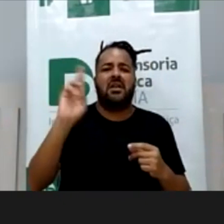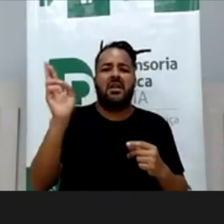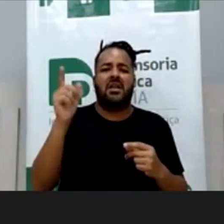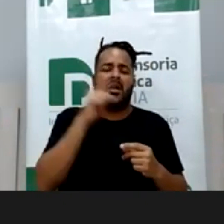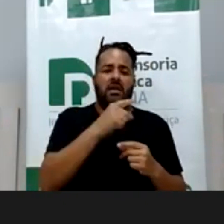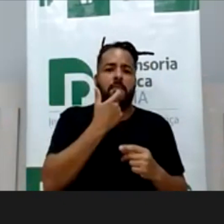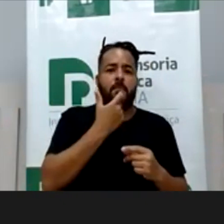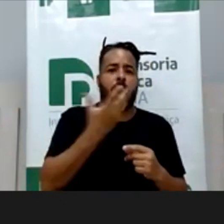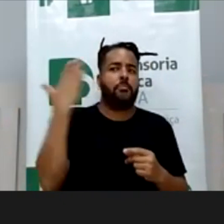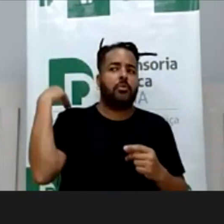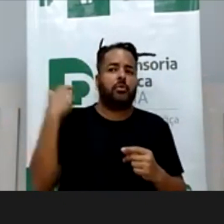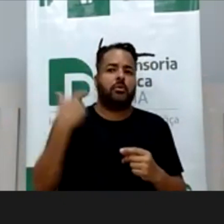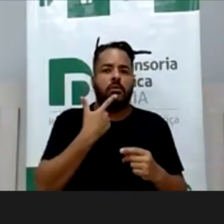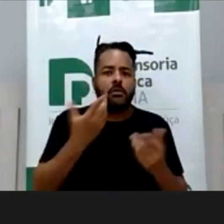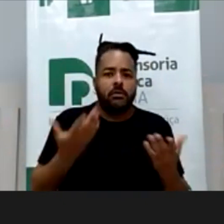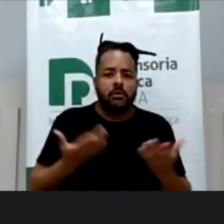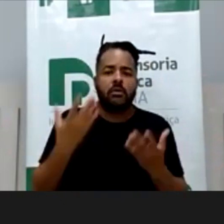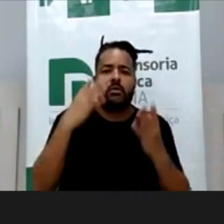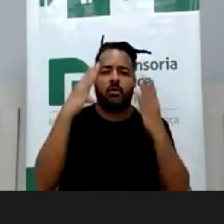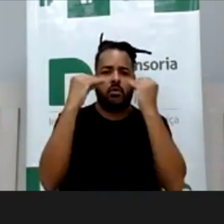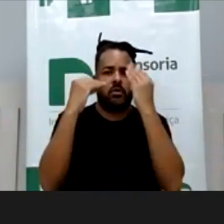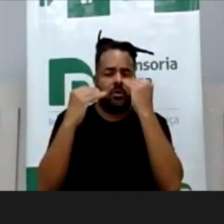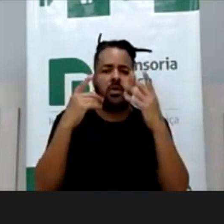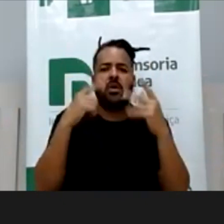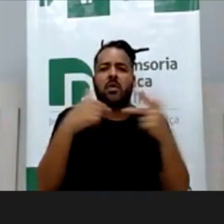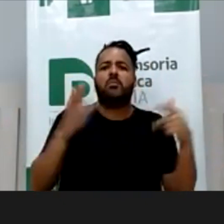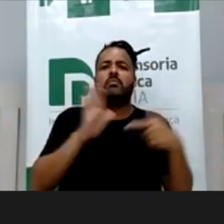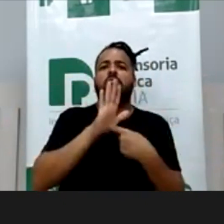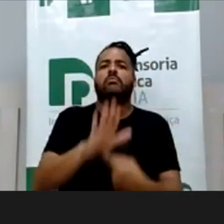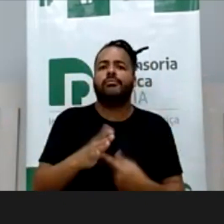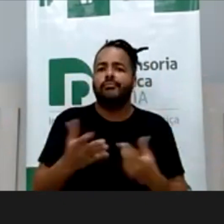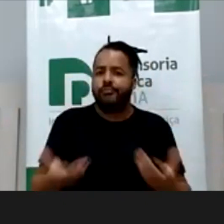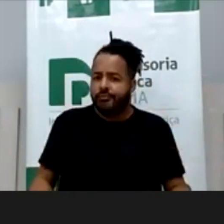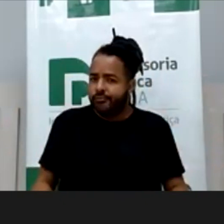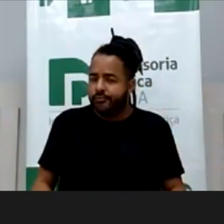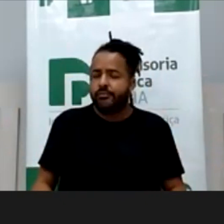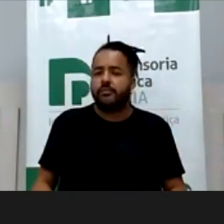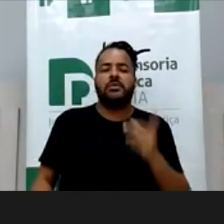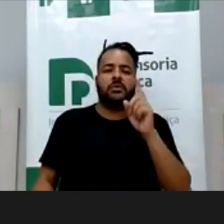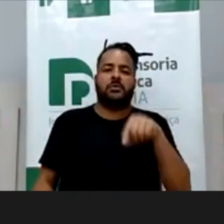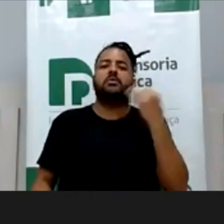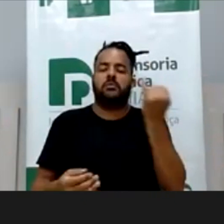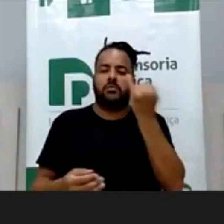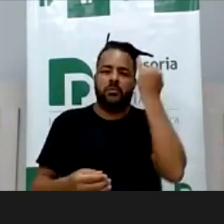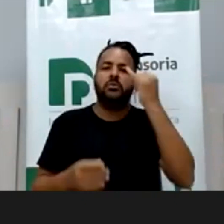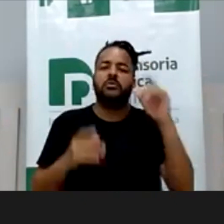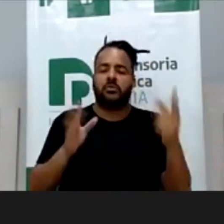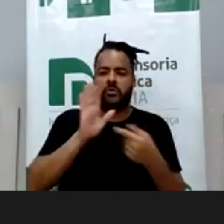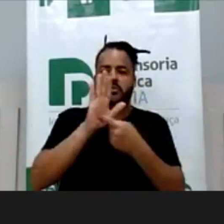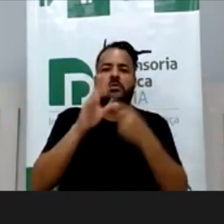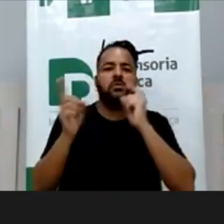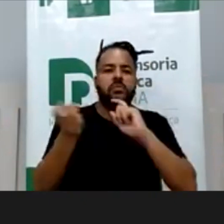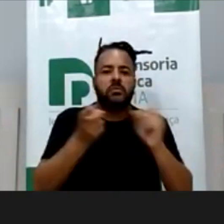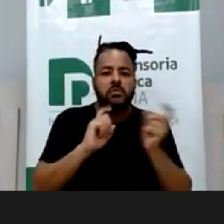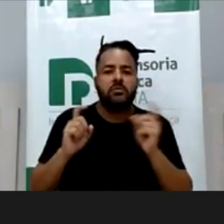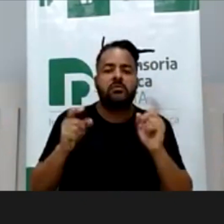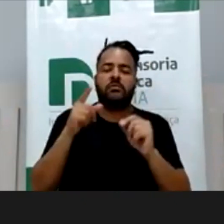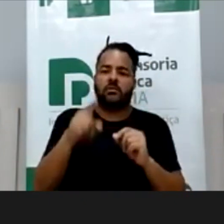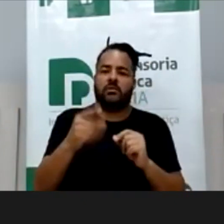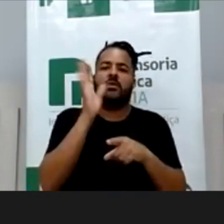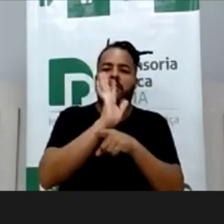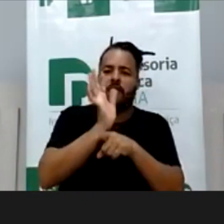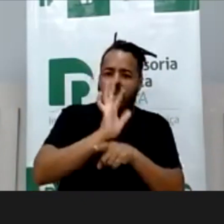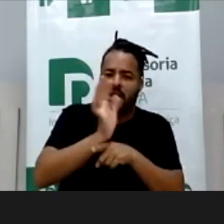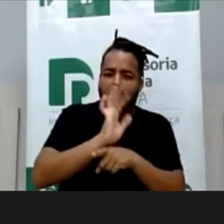recentemente. Eu vi um print com tudo. Então, é importante também trazer isso para o debate. Eu acho que a ideia dos vídeos é boa.